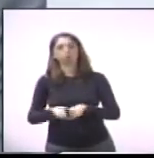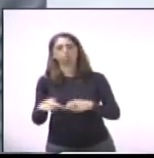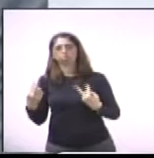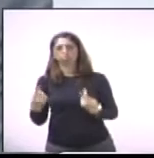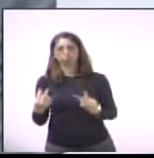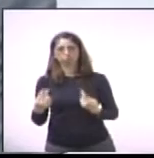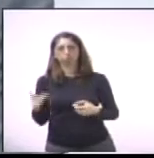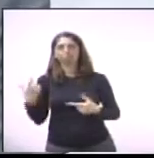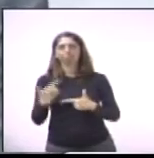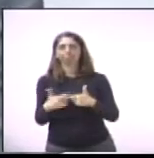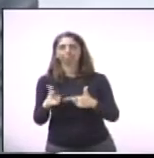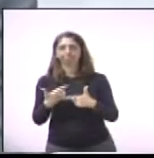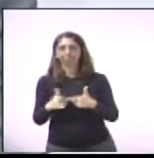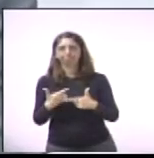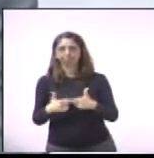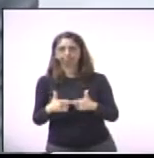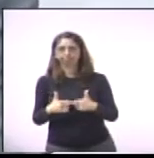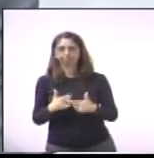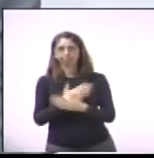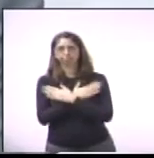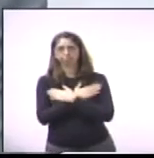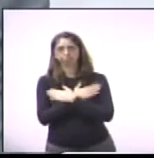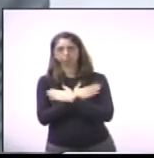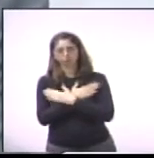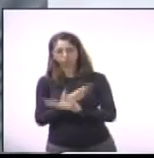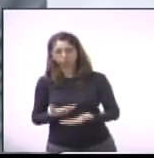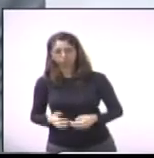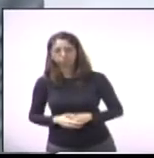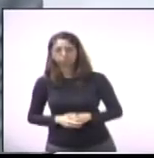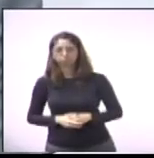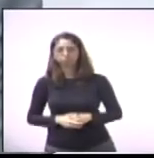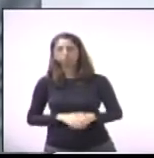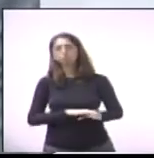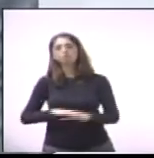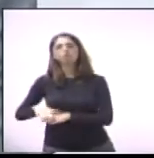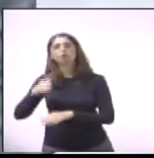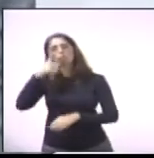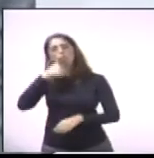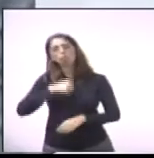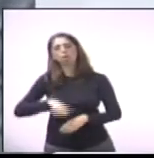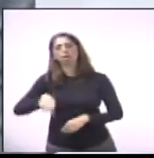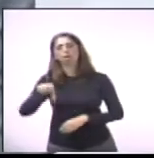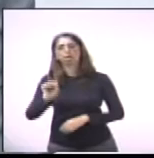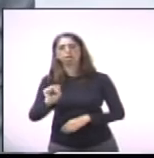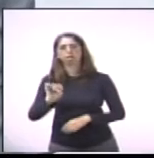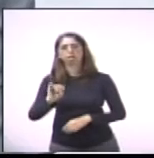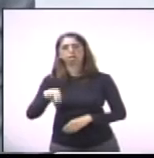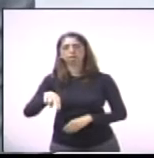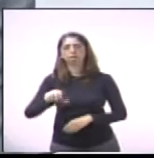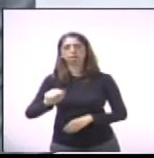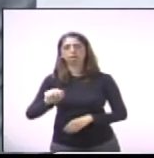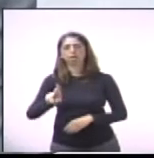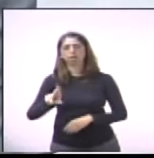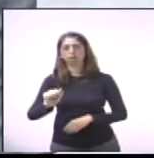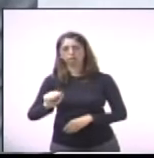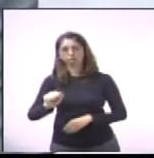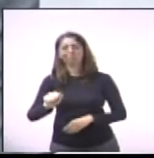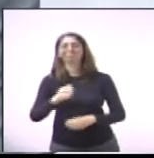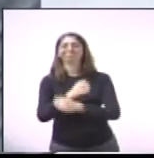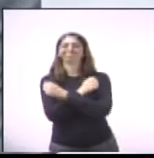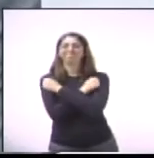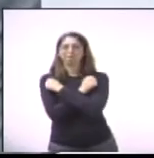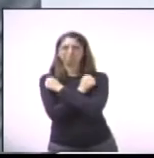porque eu também havia ouvido, como o Pedro Tigula colocou, da visita da Sinara, aproveito também para externar aqui um